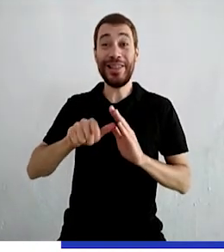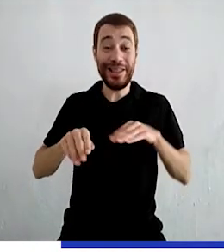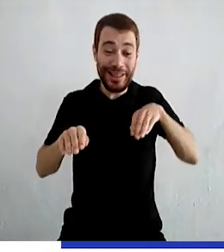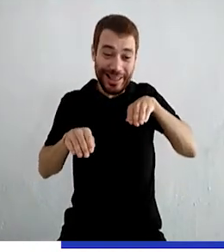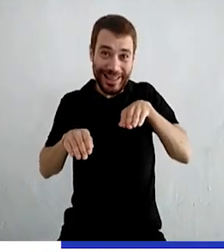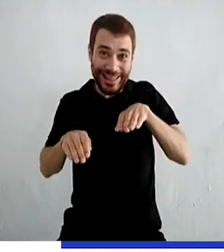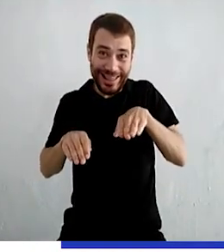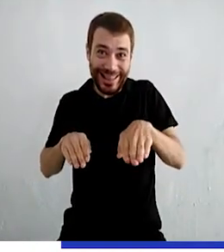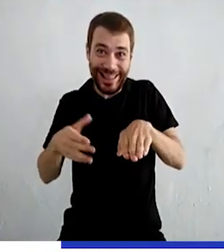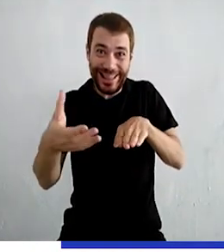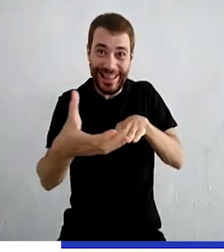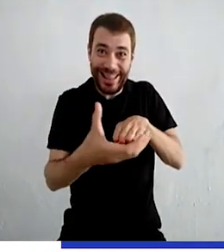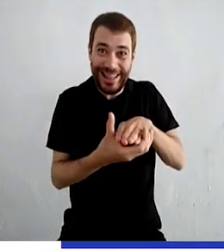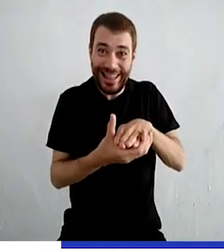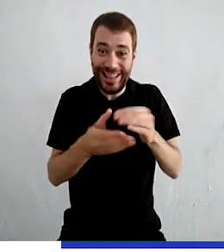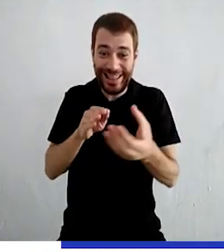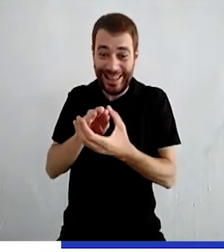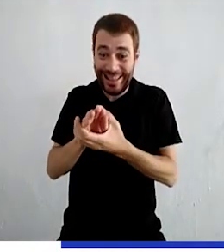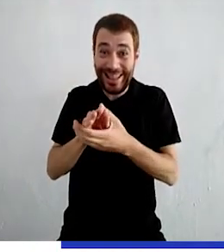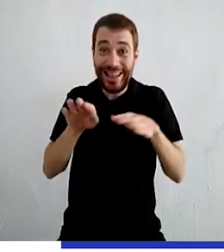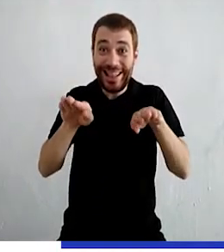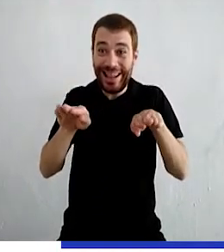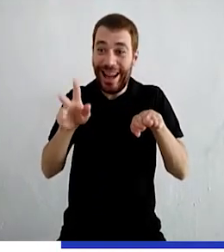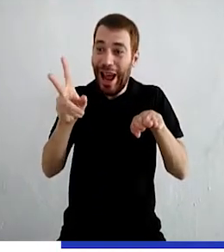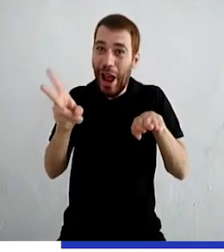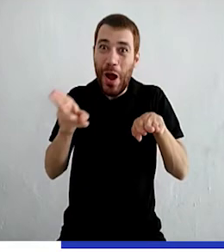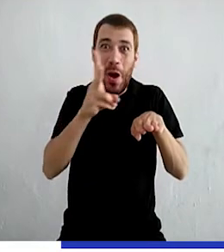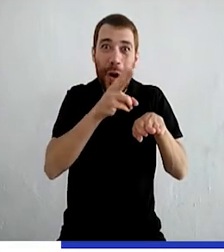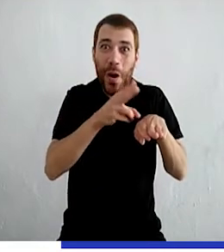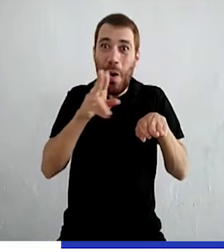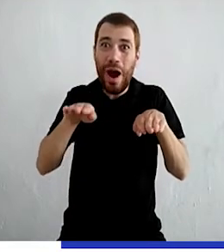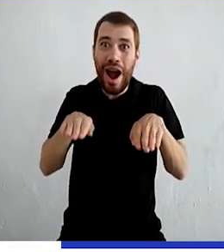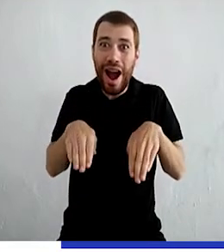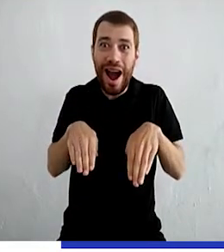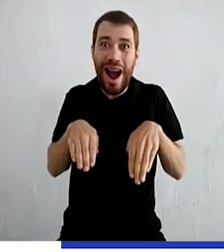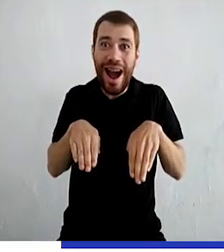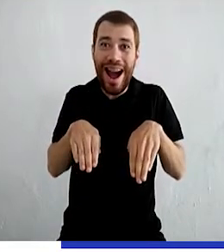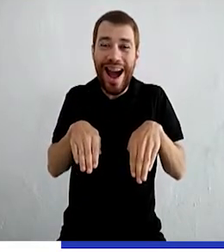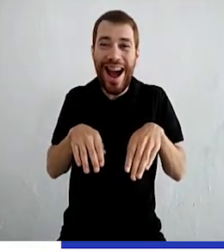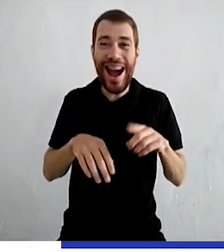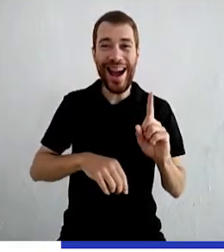estirou o outro pé e todos viram que calçava o sapatinho igual ao primeiro.